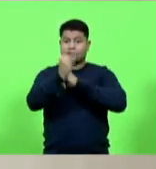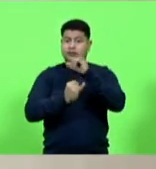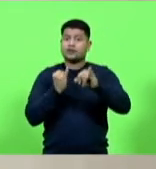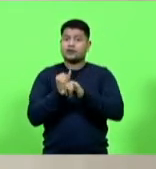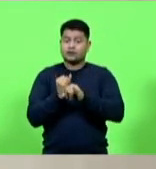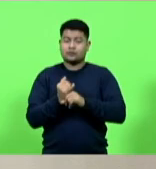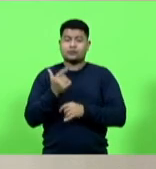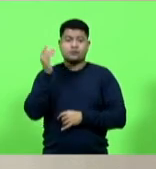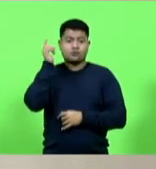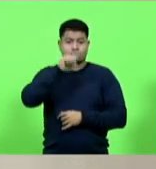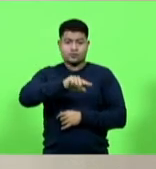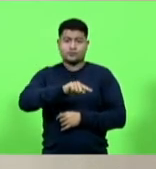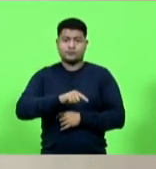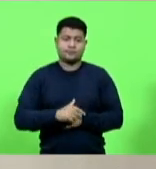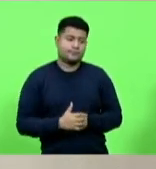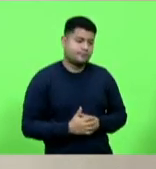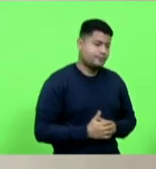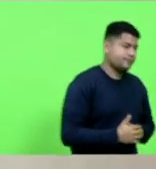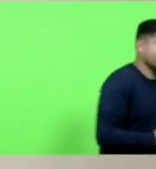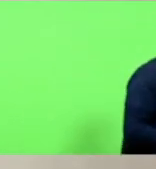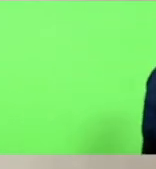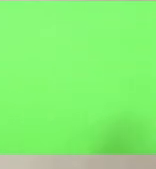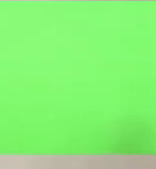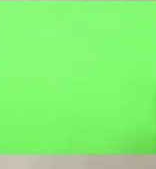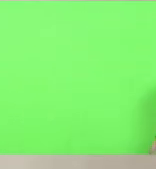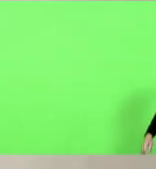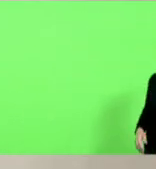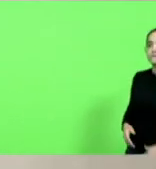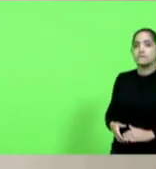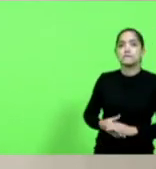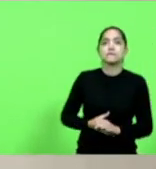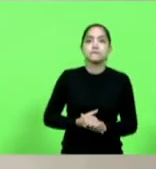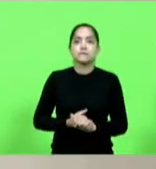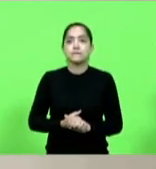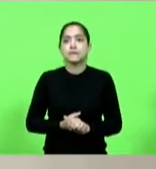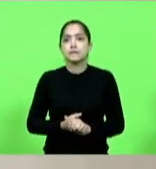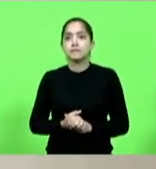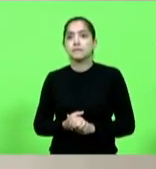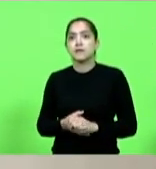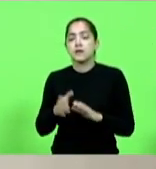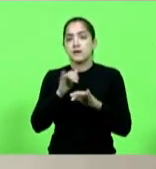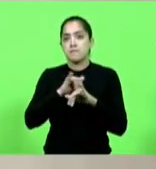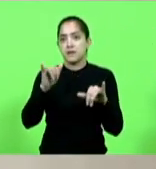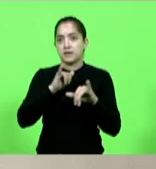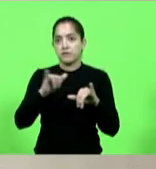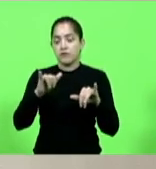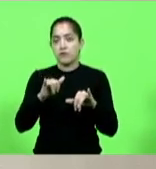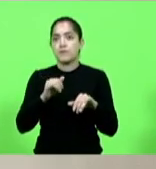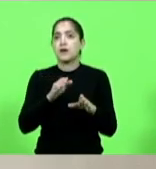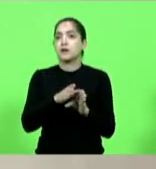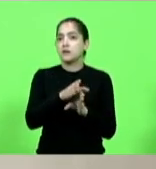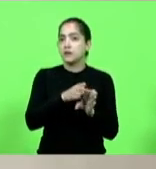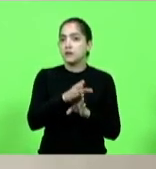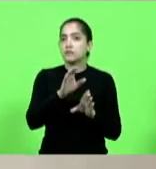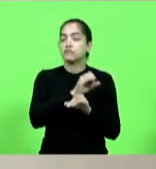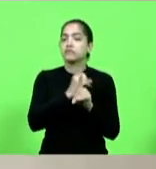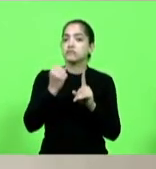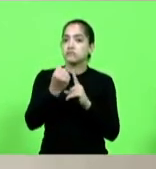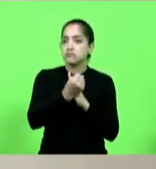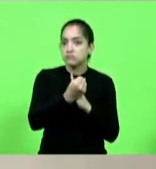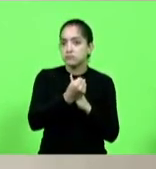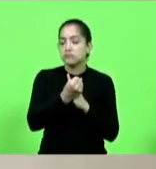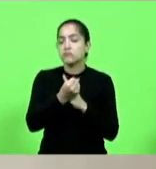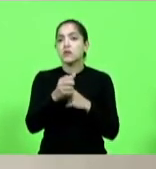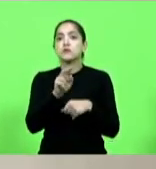parabéns pelas ações e campanhas desenvolvidas para informar e orientar a sociedade sobre os